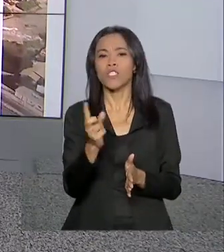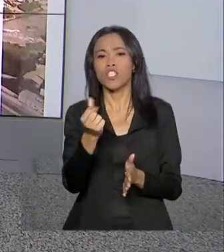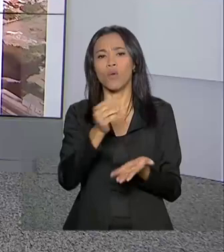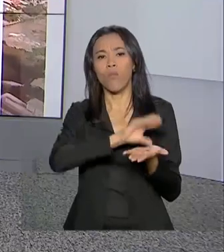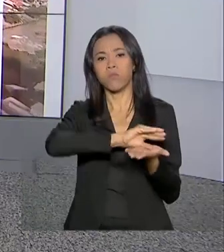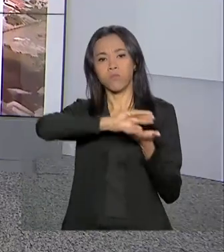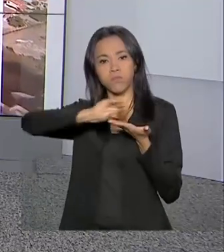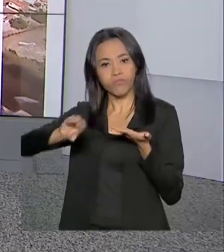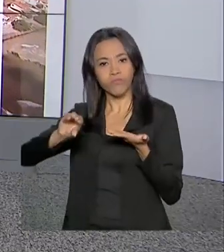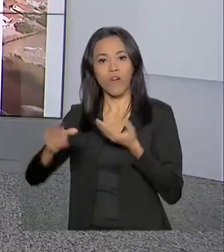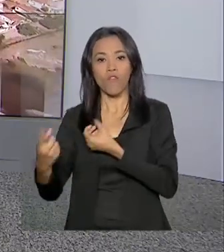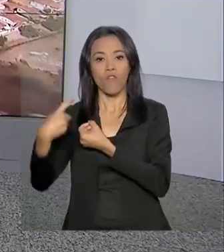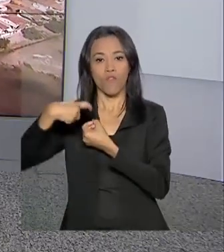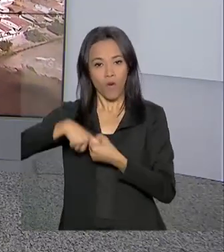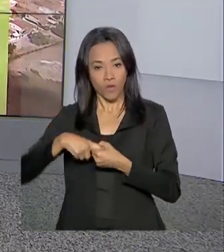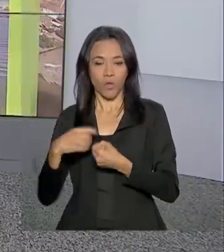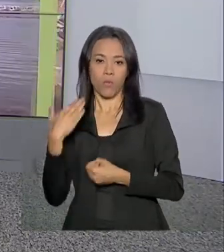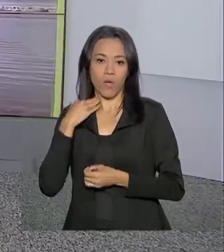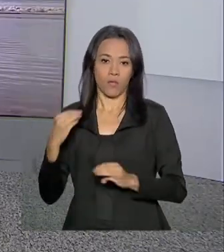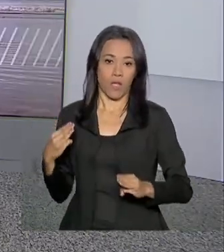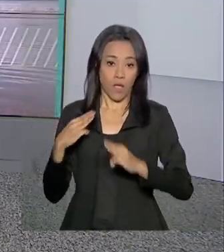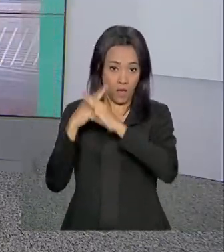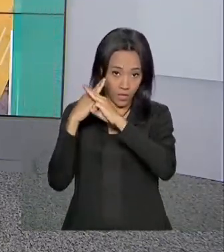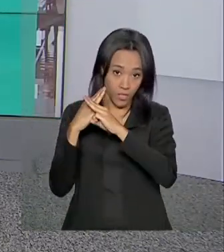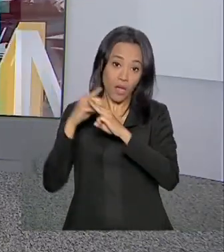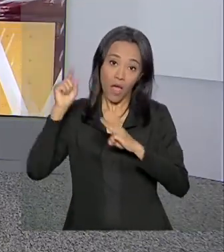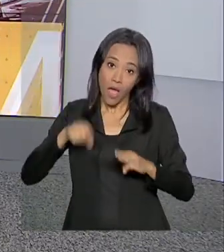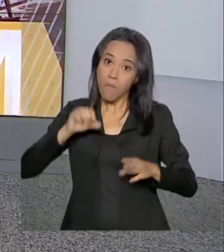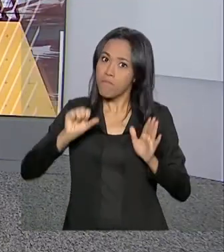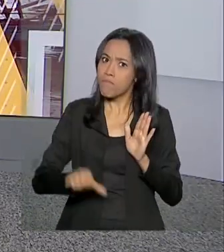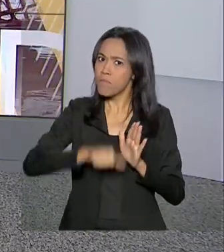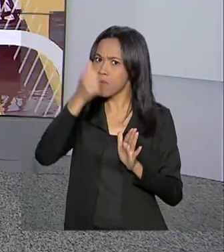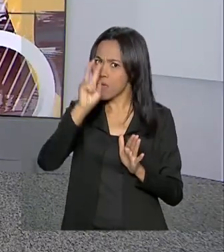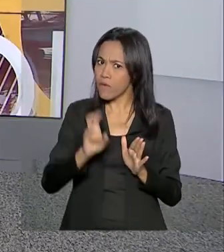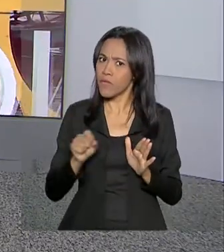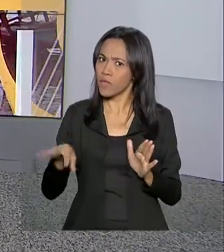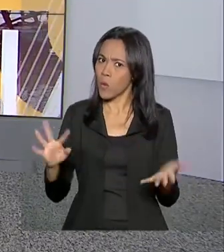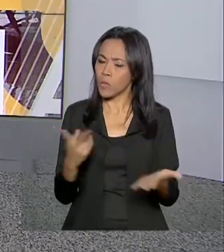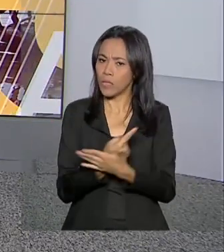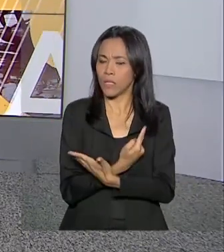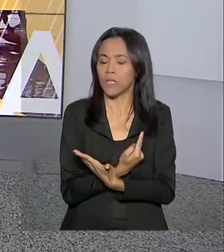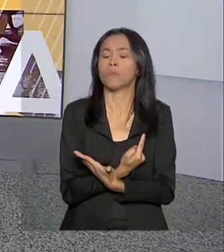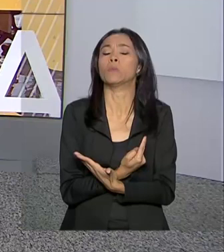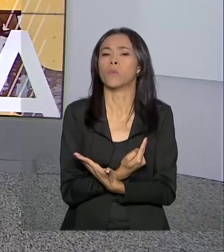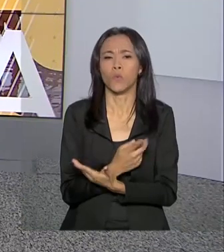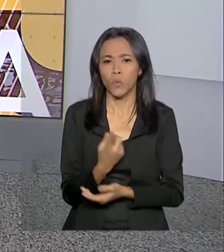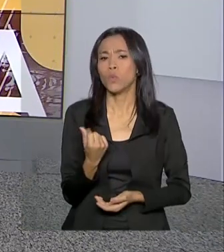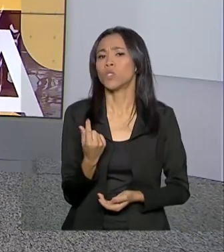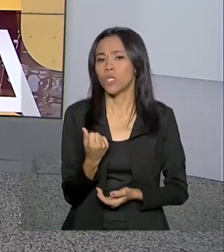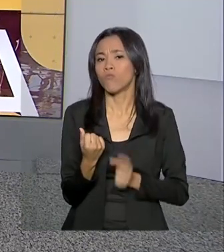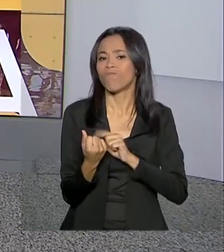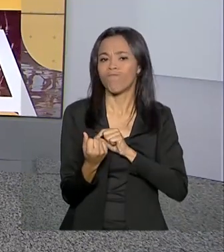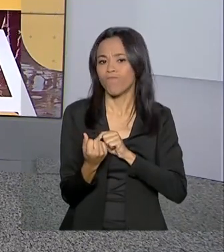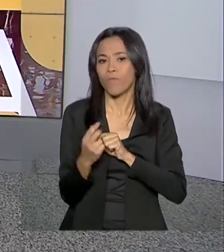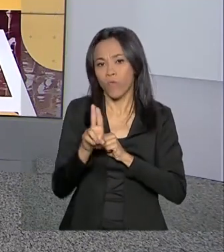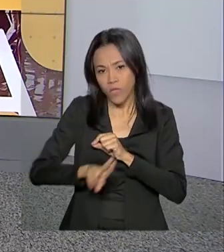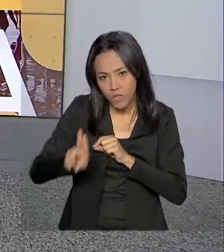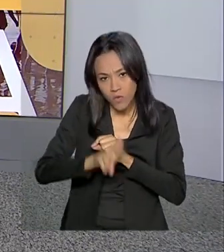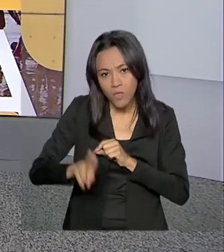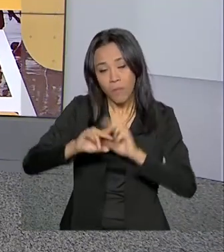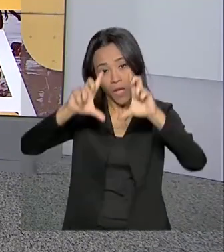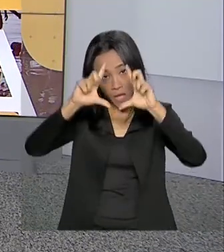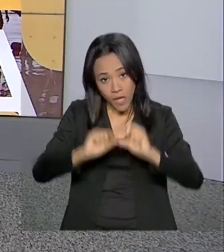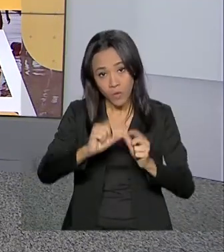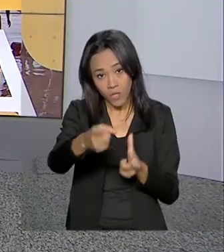Econômica Federal aos cofres públicos. Essa é a primeira vez na história do banco que isso acontece. O dinheiro vai servir para reduzir a